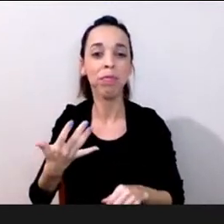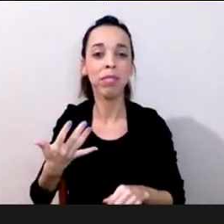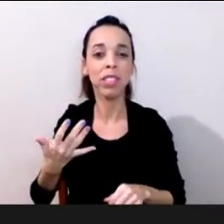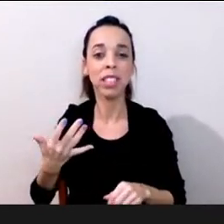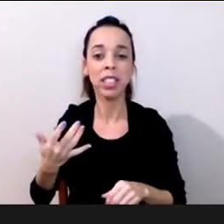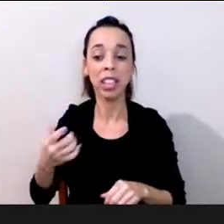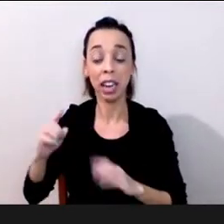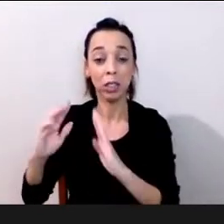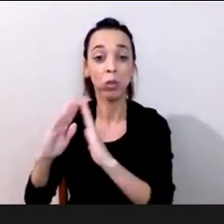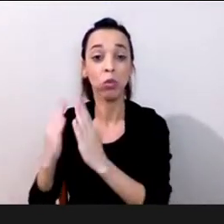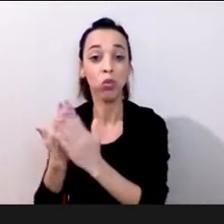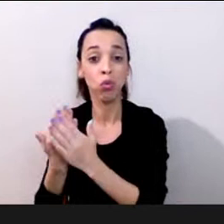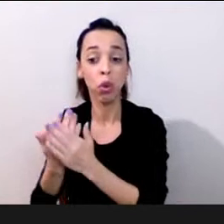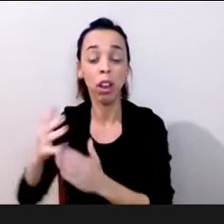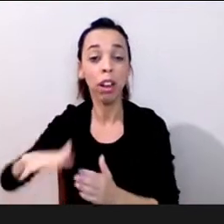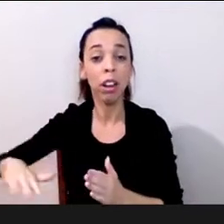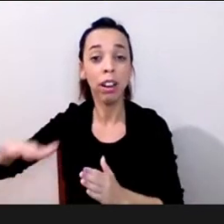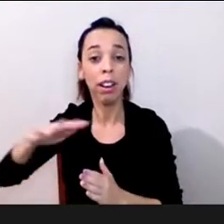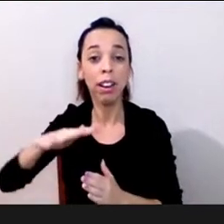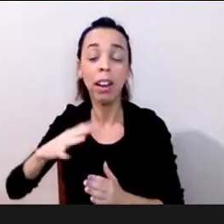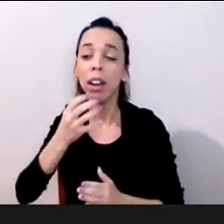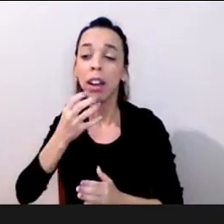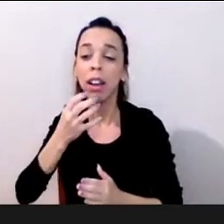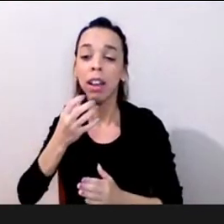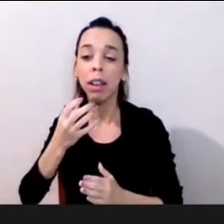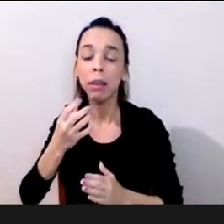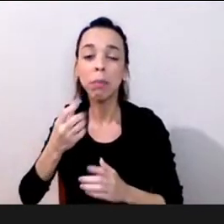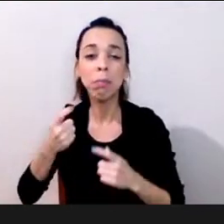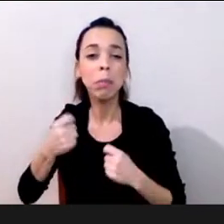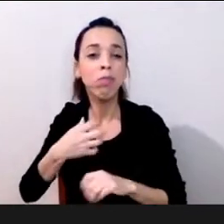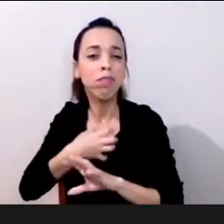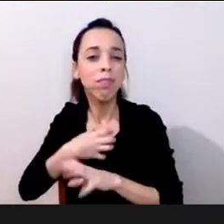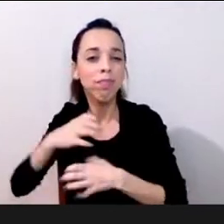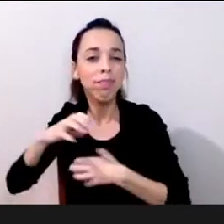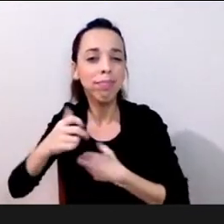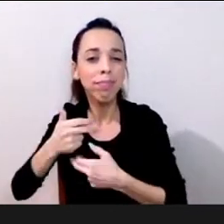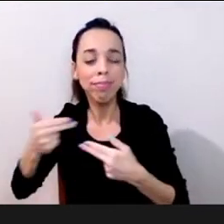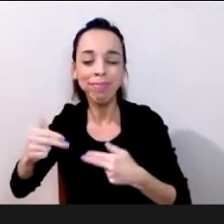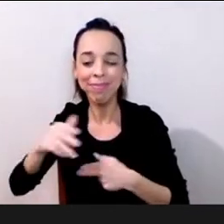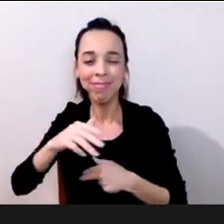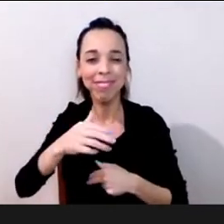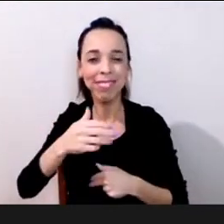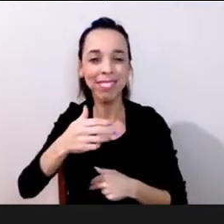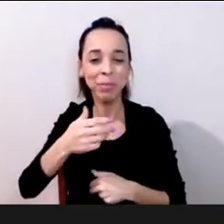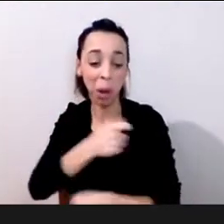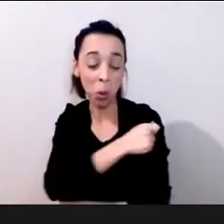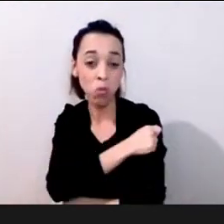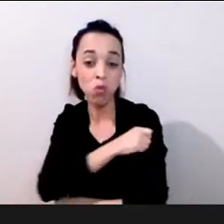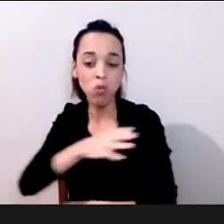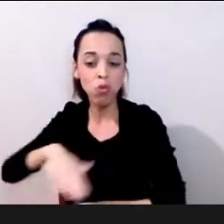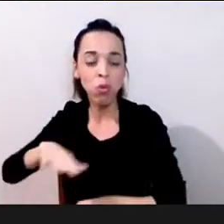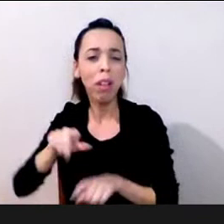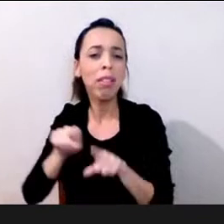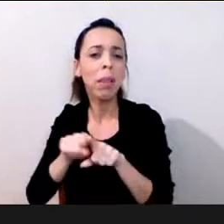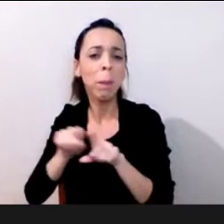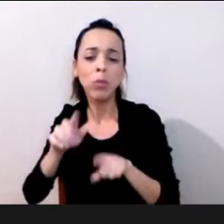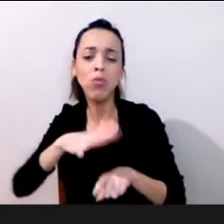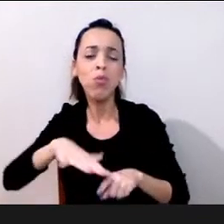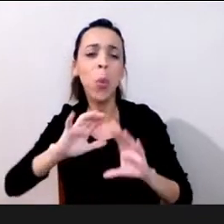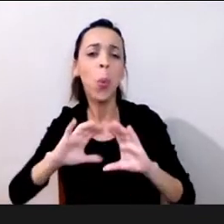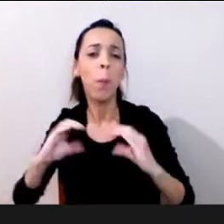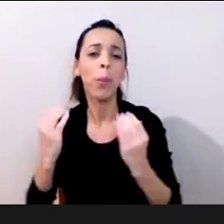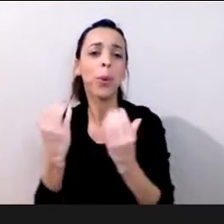mas para toda a comunidade escolar a Mary Grace Santos colocou parabéns a todos reflexões